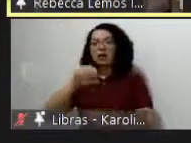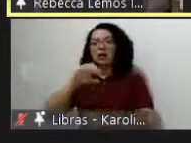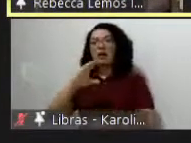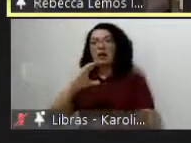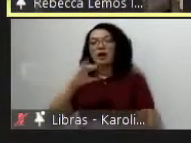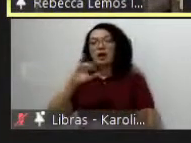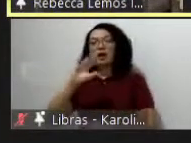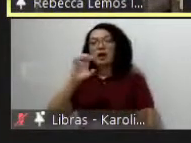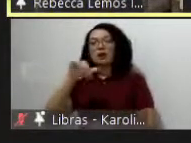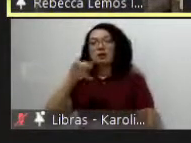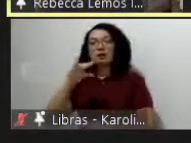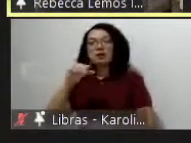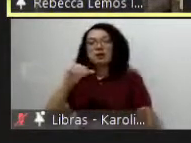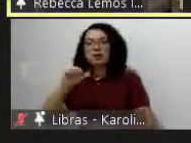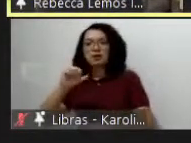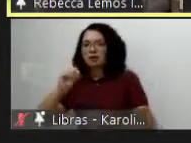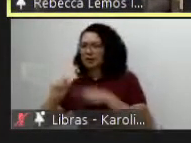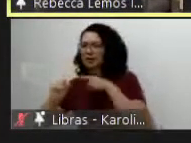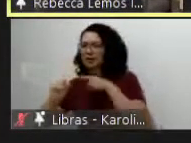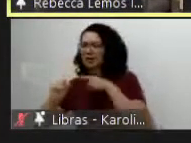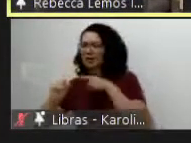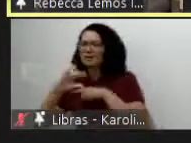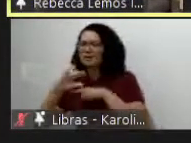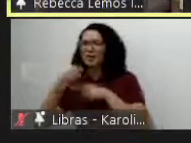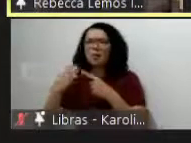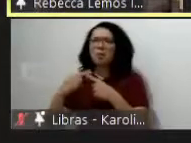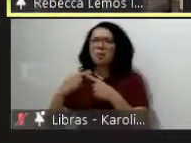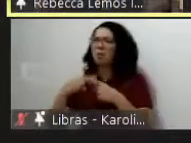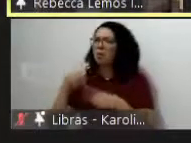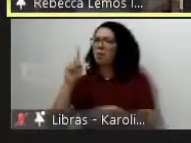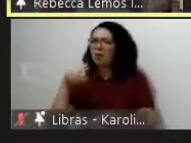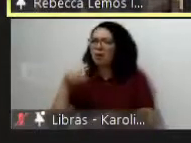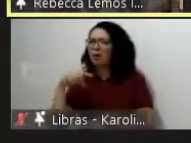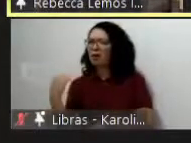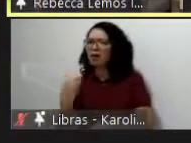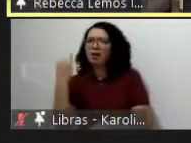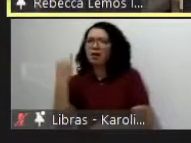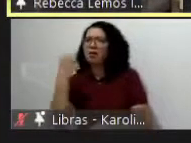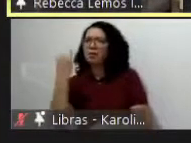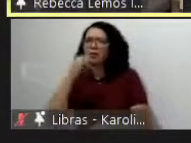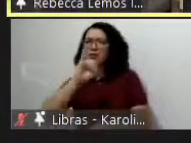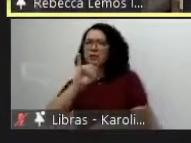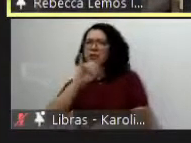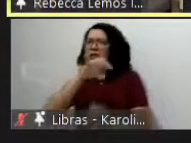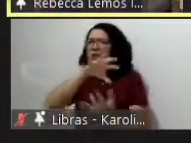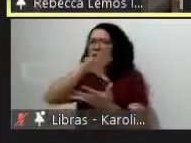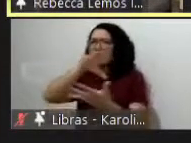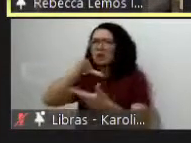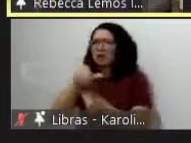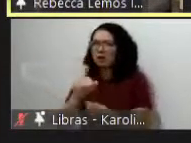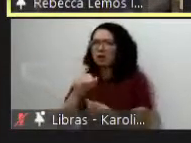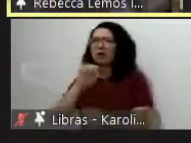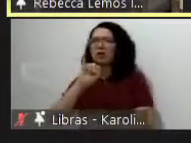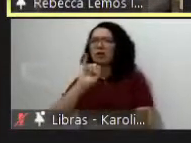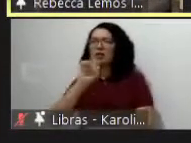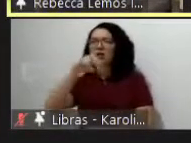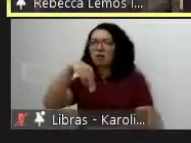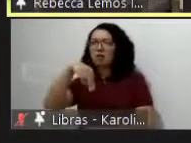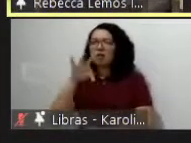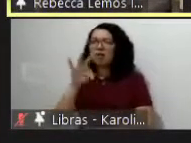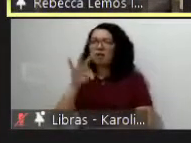urgência que nós precisamos internacionalizar mas o que que significa internacionalizar a nossa produção